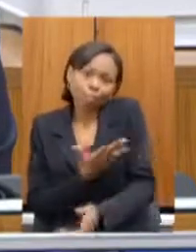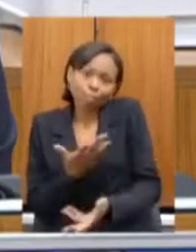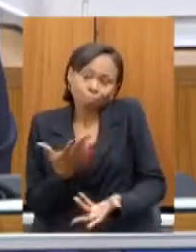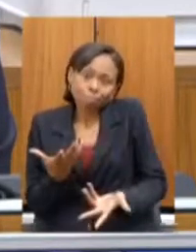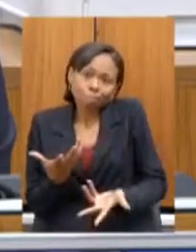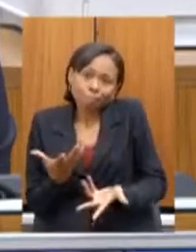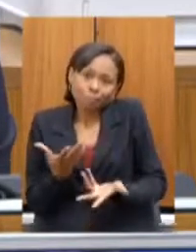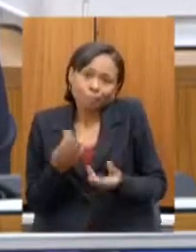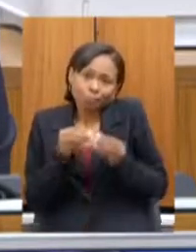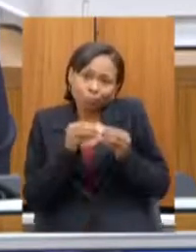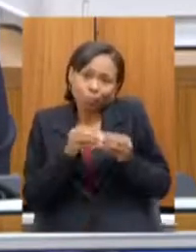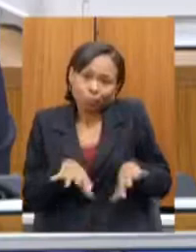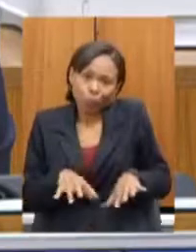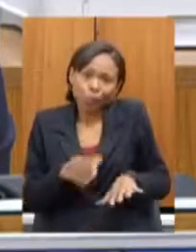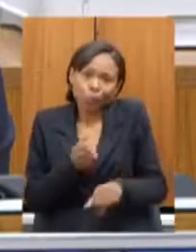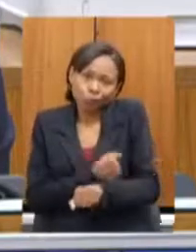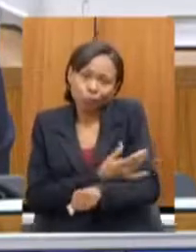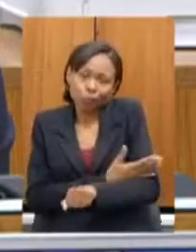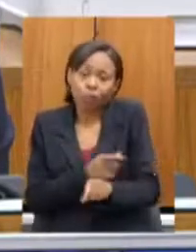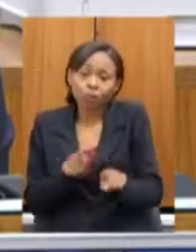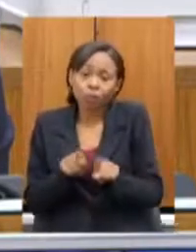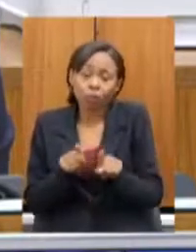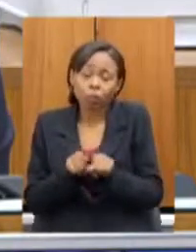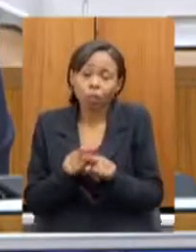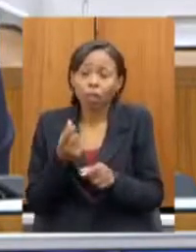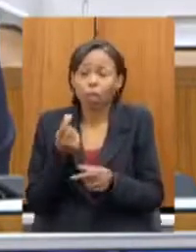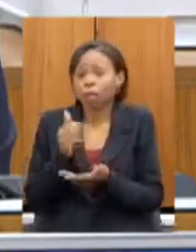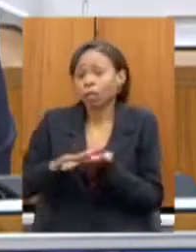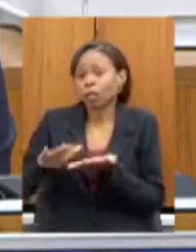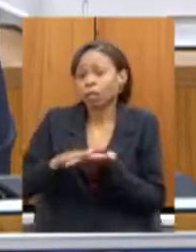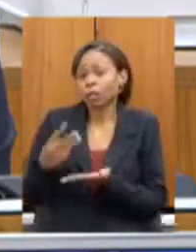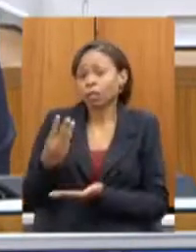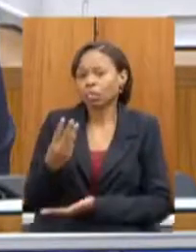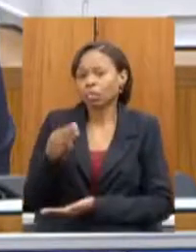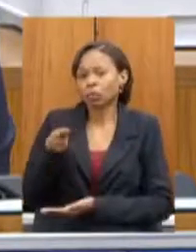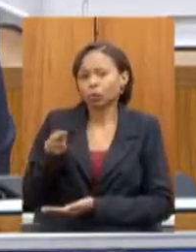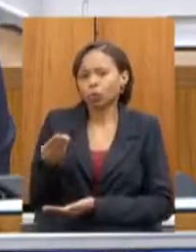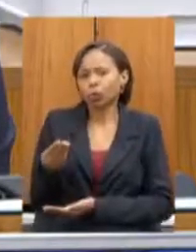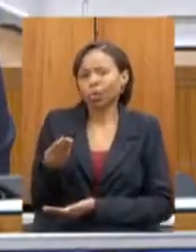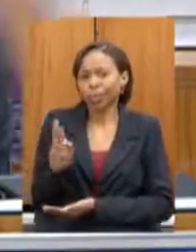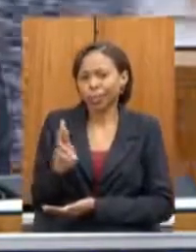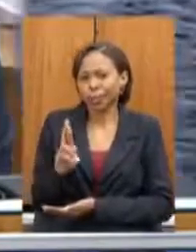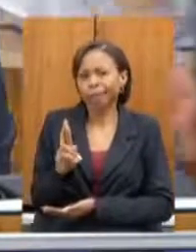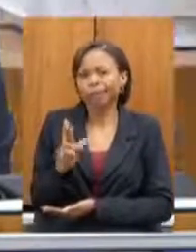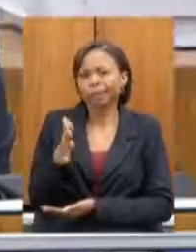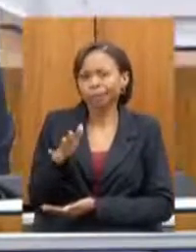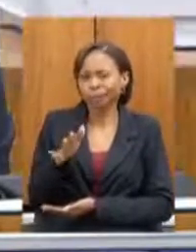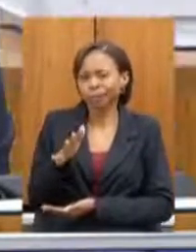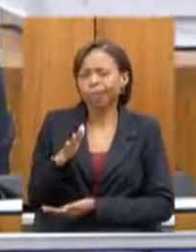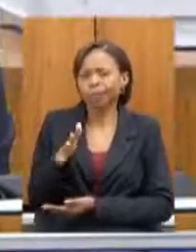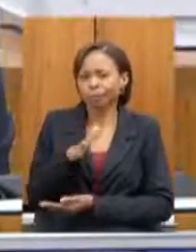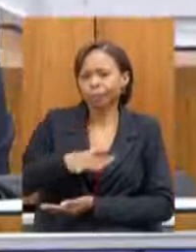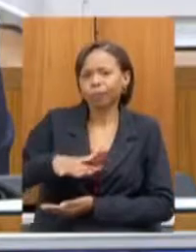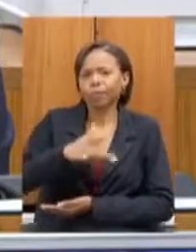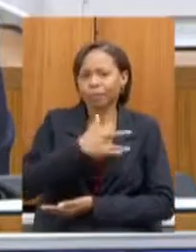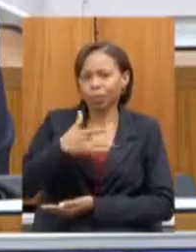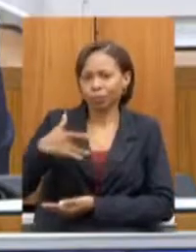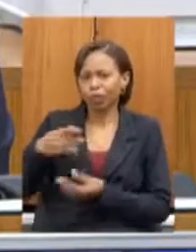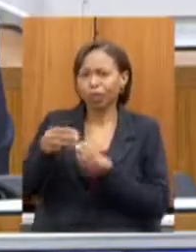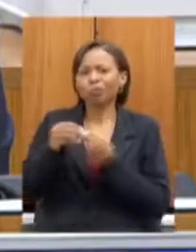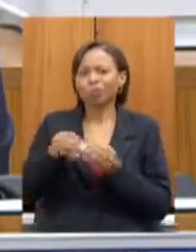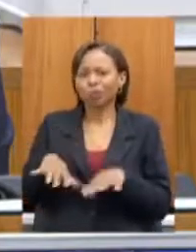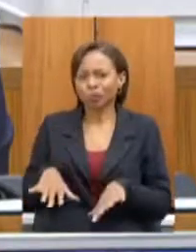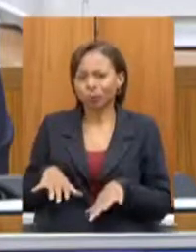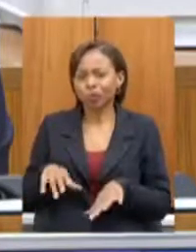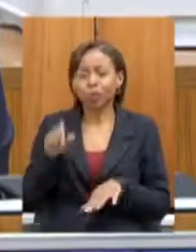reparada ela gera em torno de 3 milhões de reais de prejuízos de custos para a saúde pública em especial